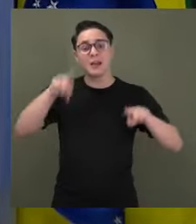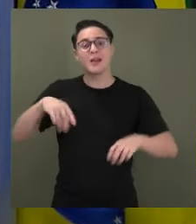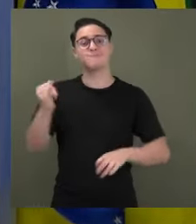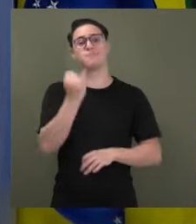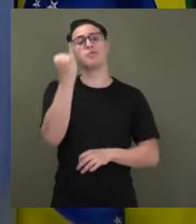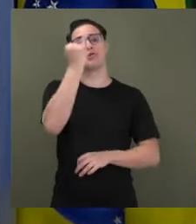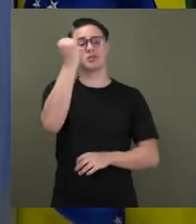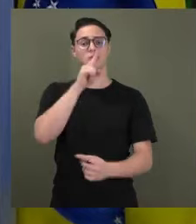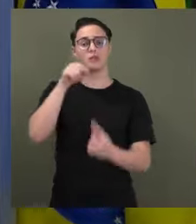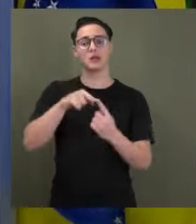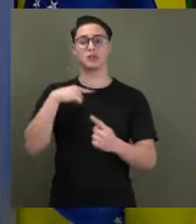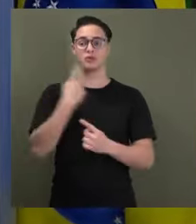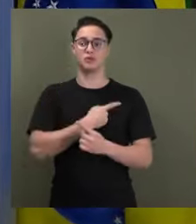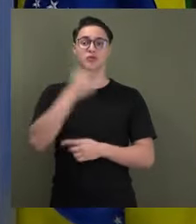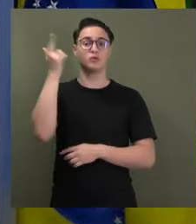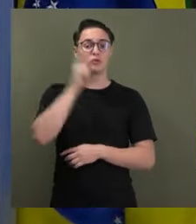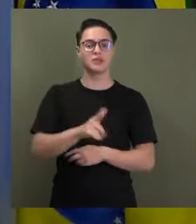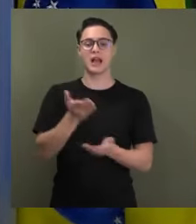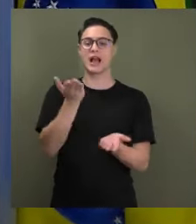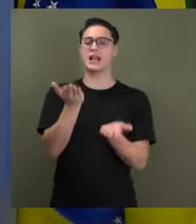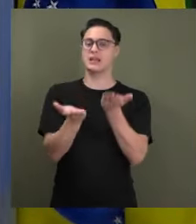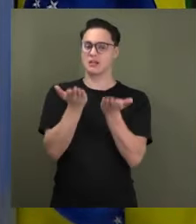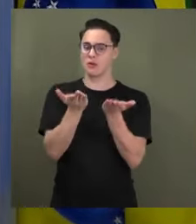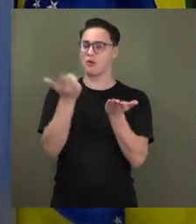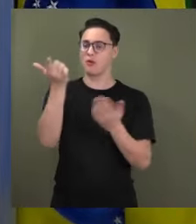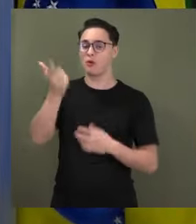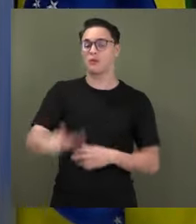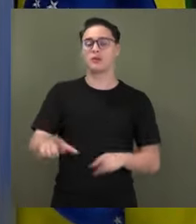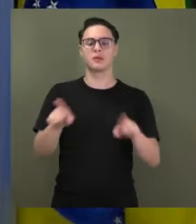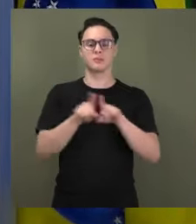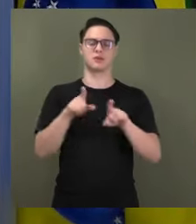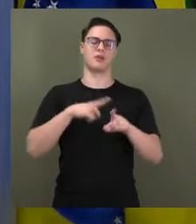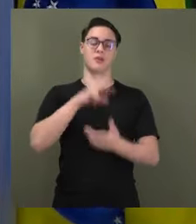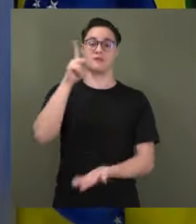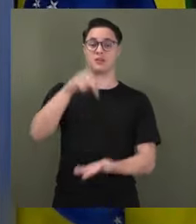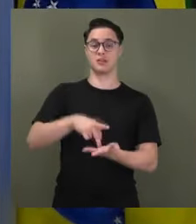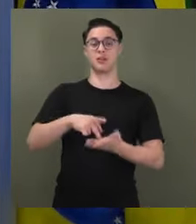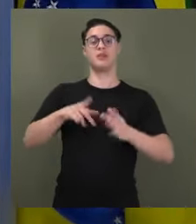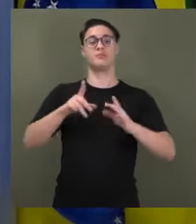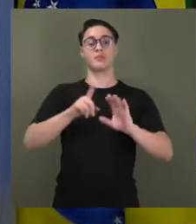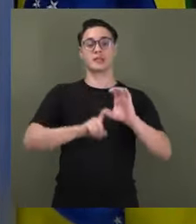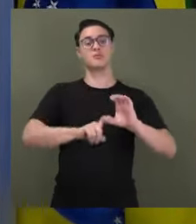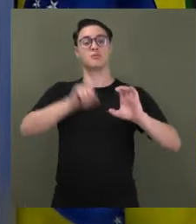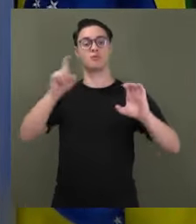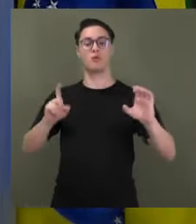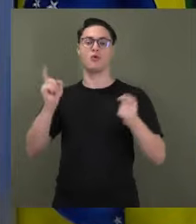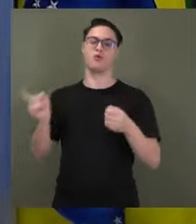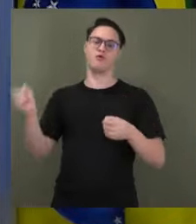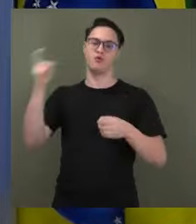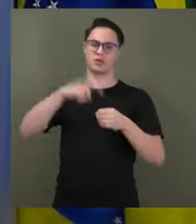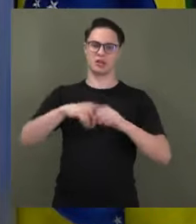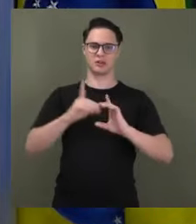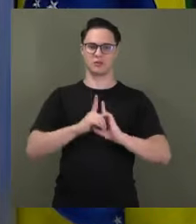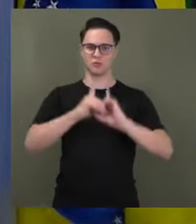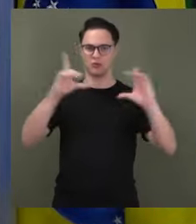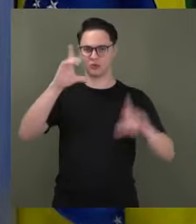para que a gente consiga o reequilíbrio e a verdadeira independência pela volta da democracia no